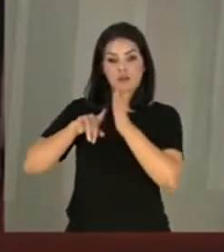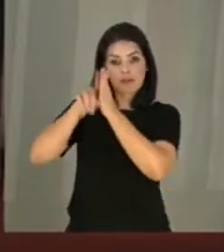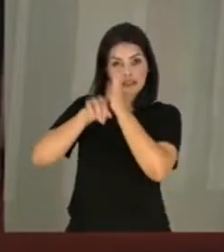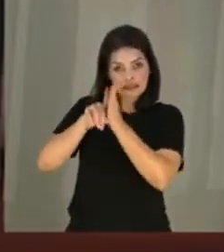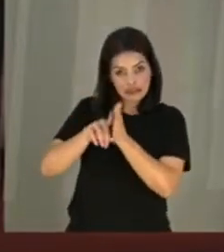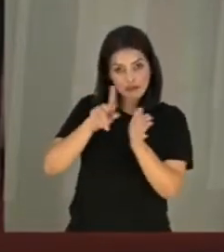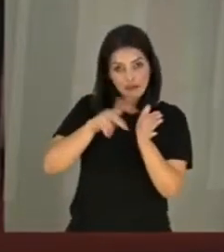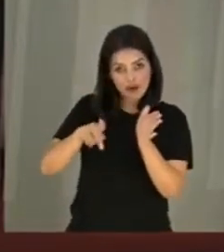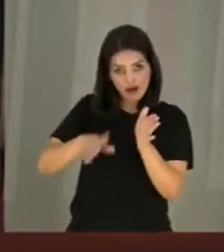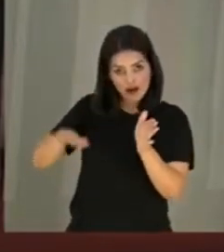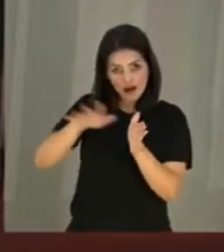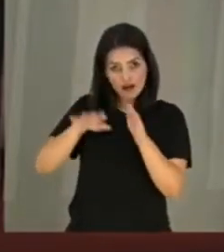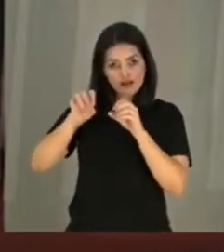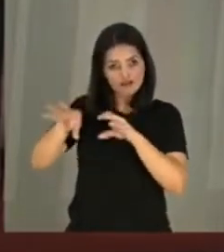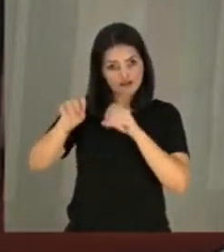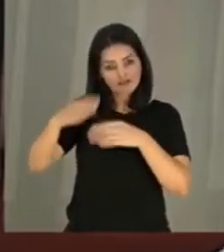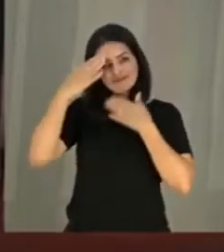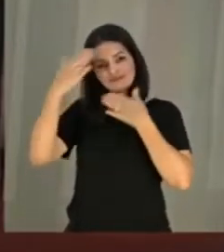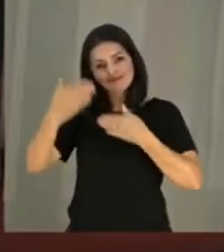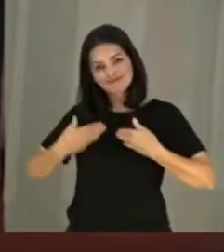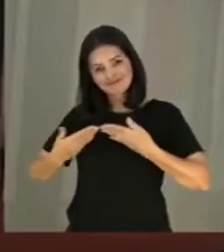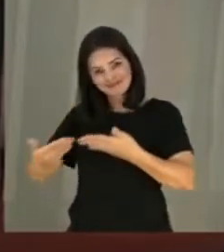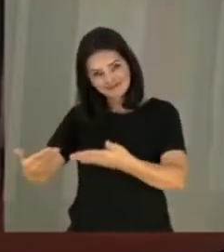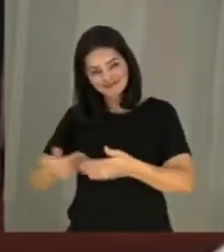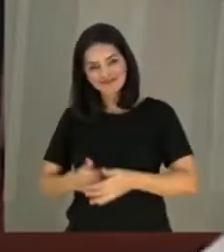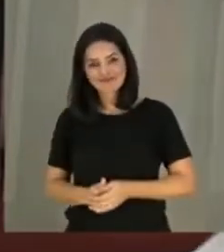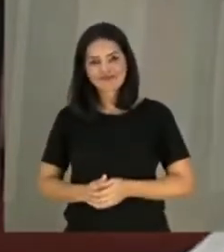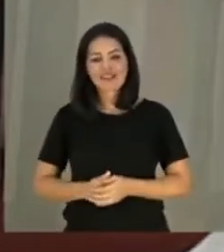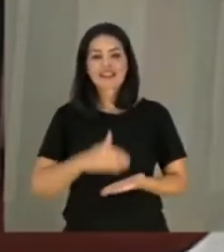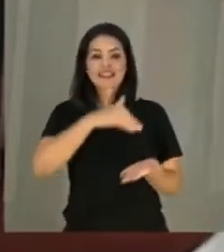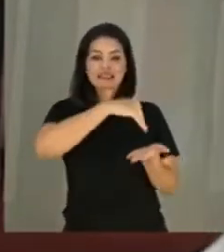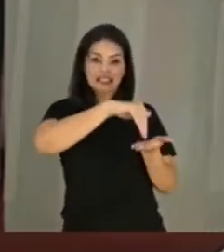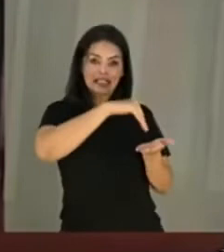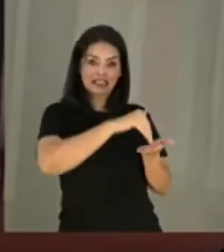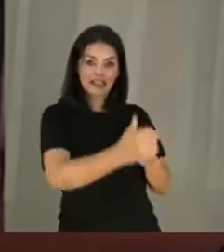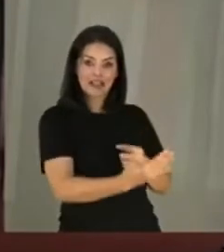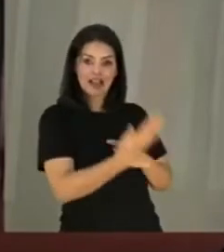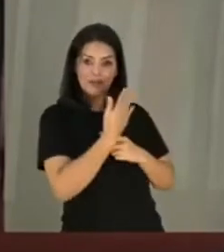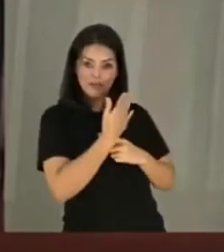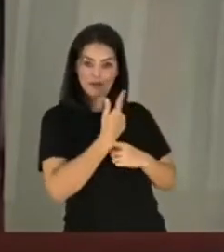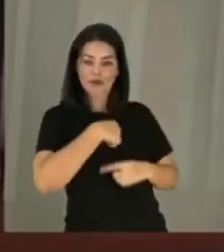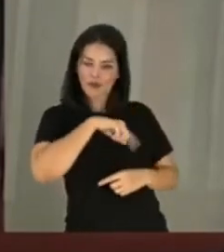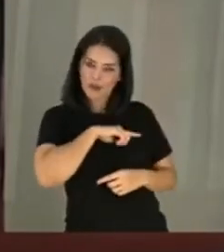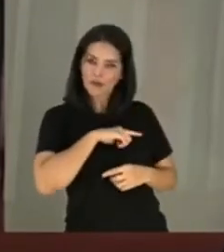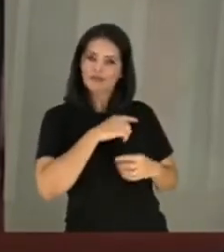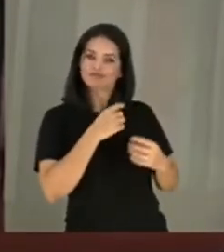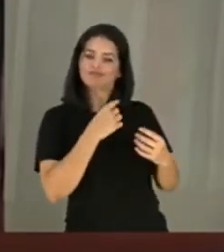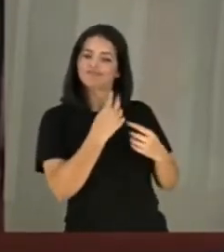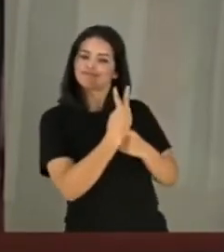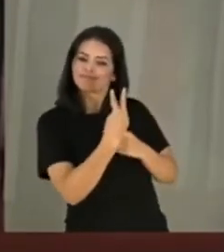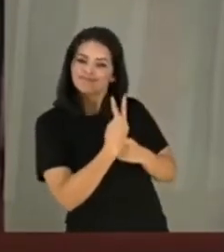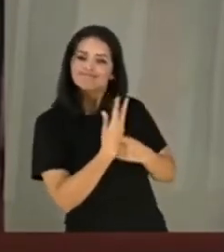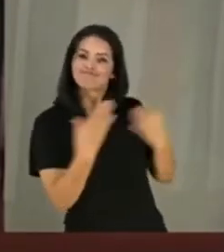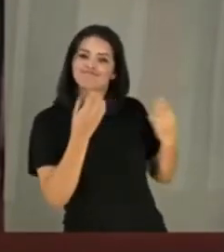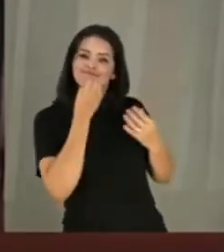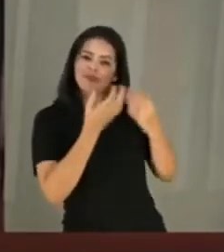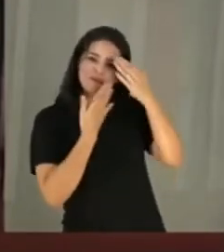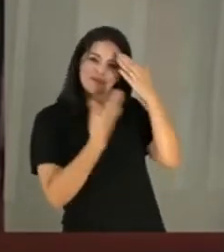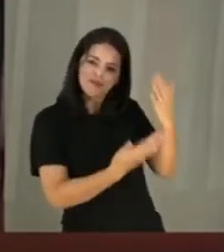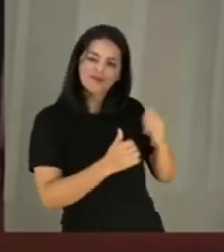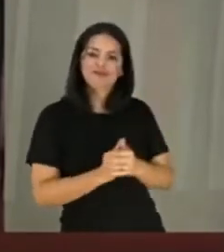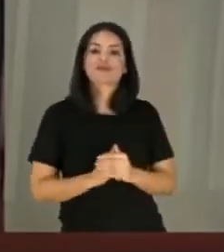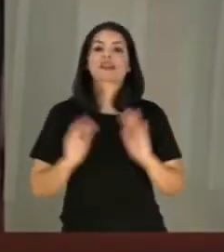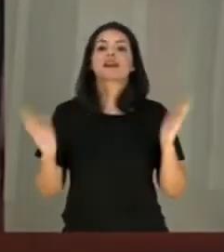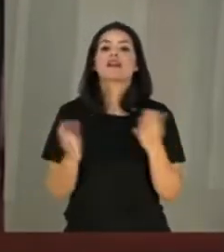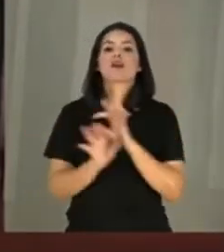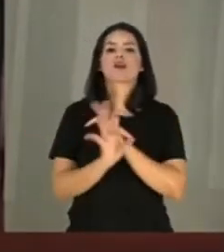agradeço, senador, pelo convite, ao apoio da secretaria também agradeço, muito atenciosos, e por essa excelente oportunidade